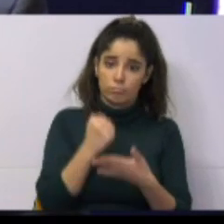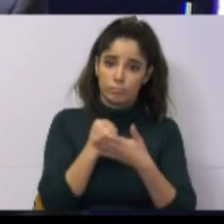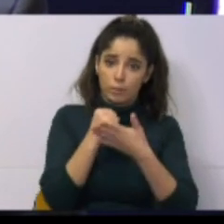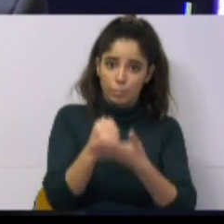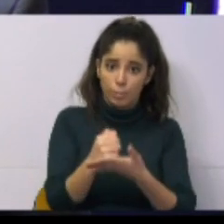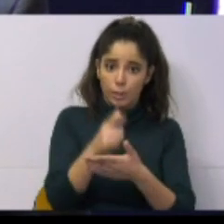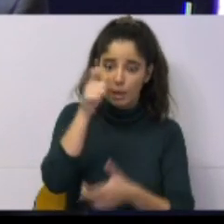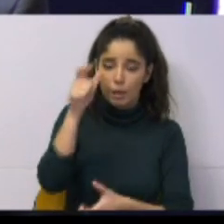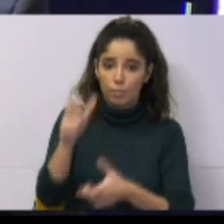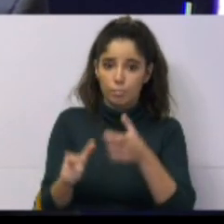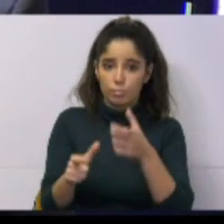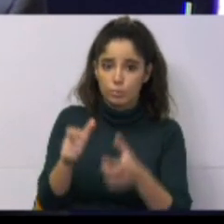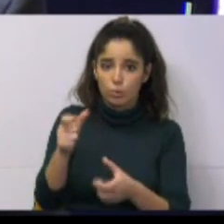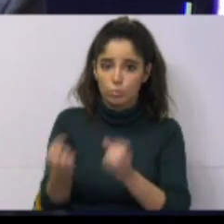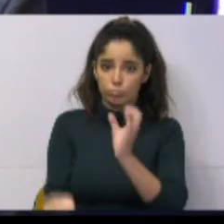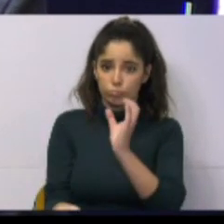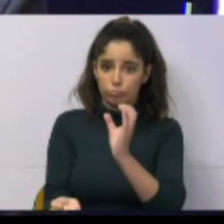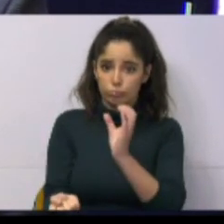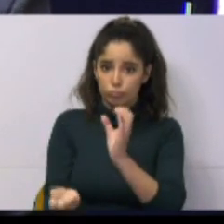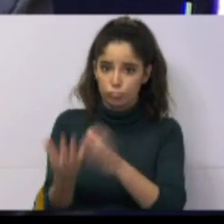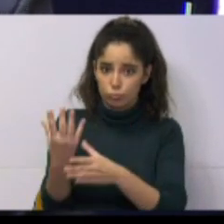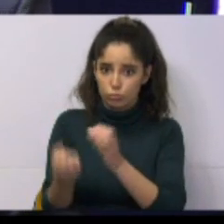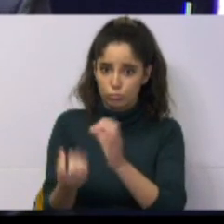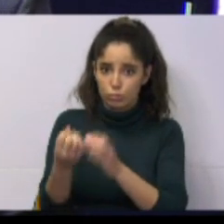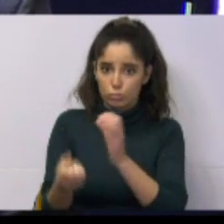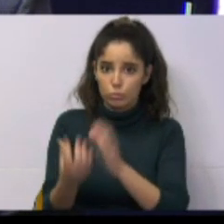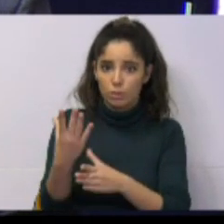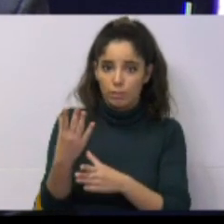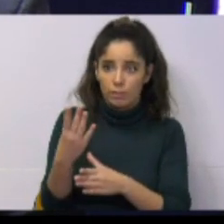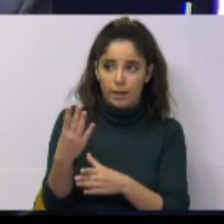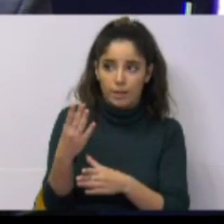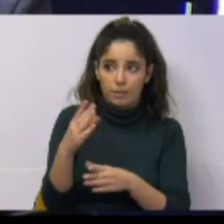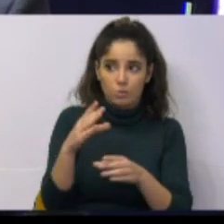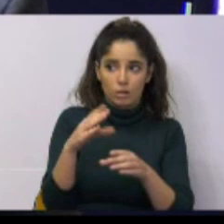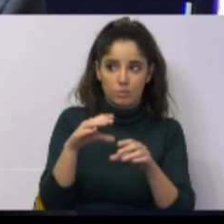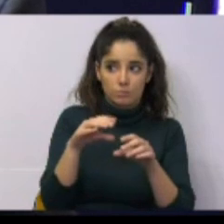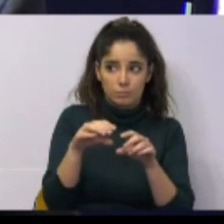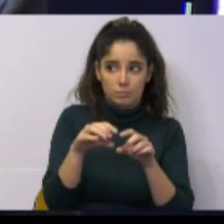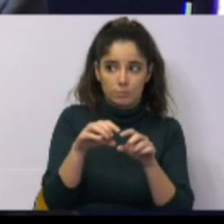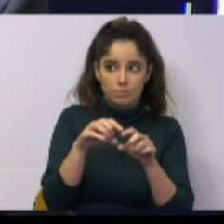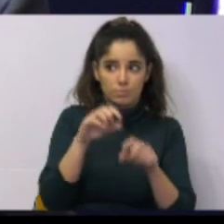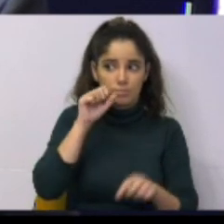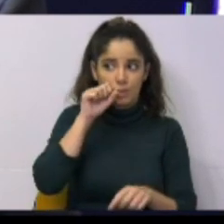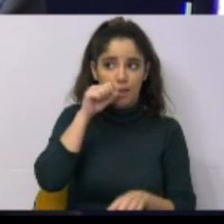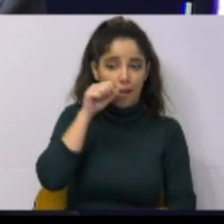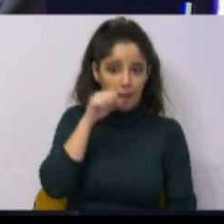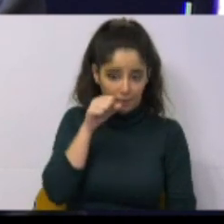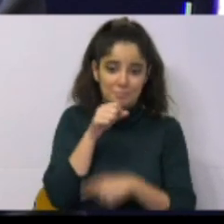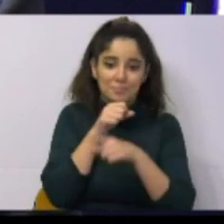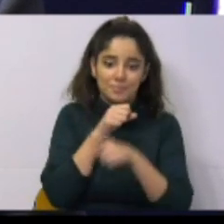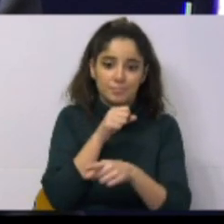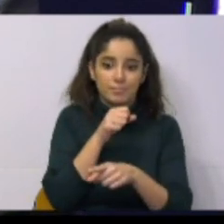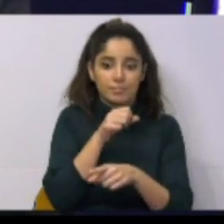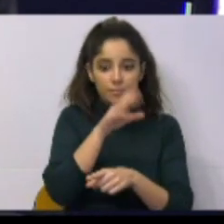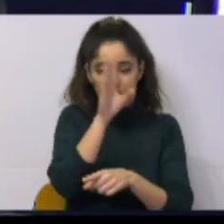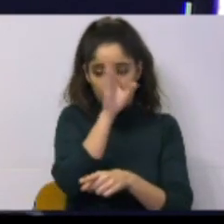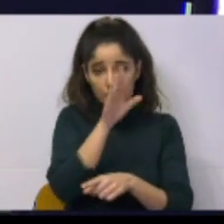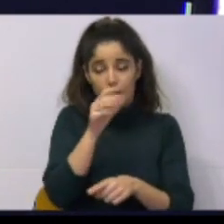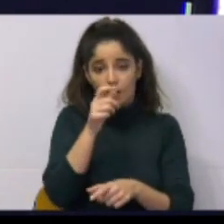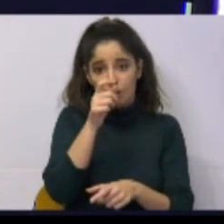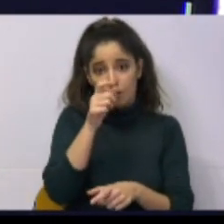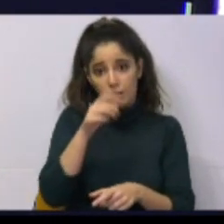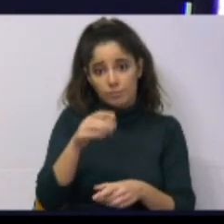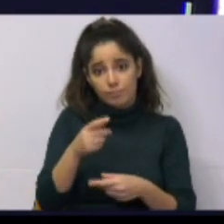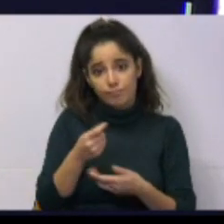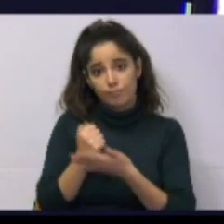produtores de cana de açúcar. Eu gostava de saber em que é que o Governo apoia os produtores de cana de açúcar.